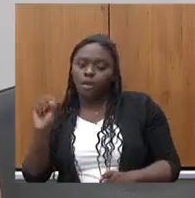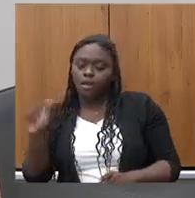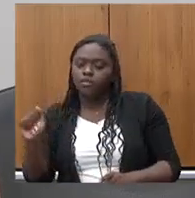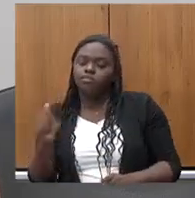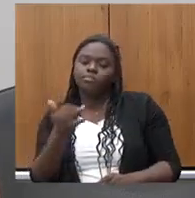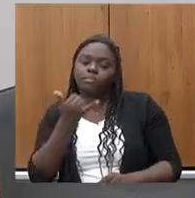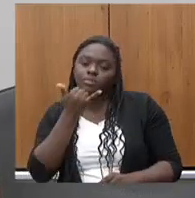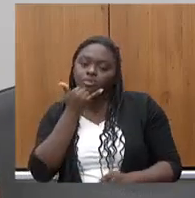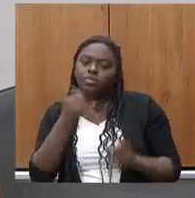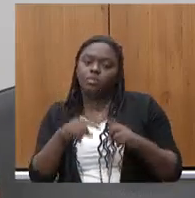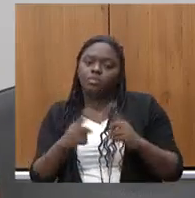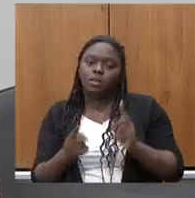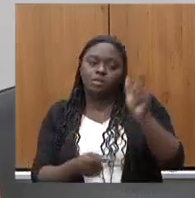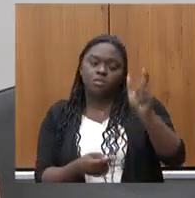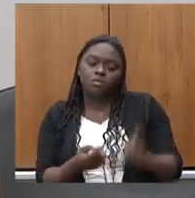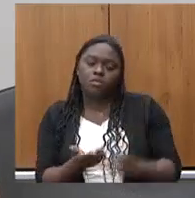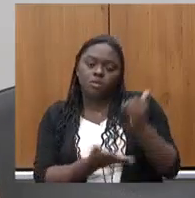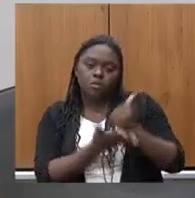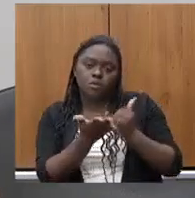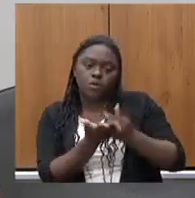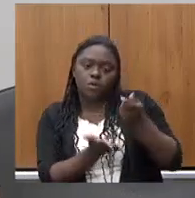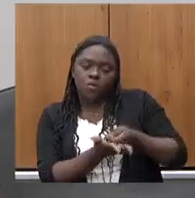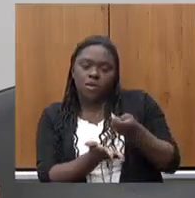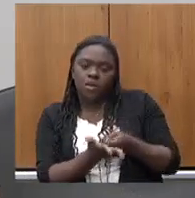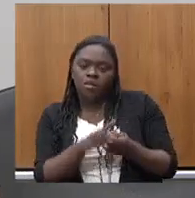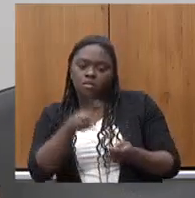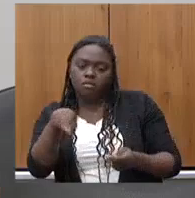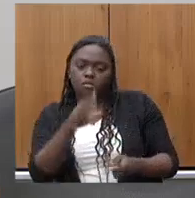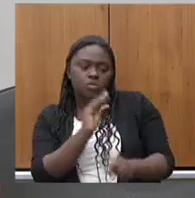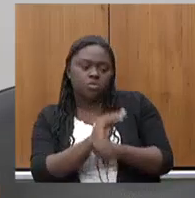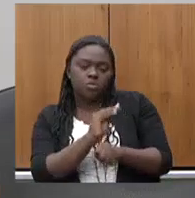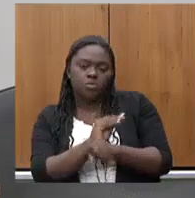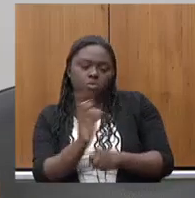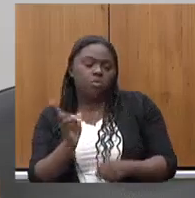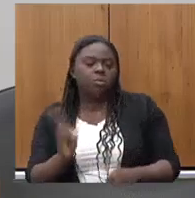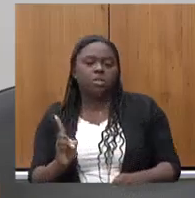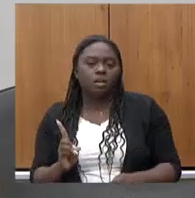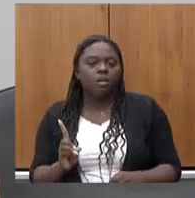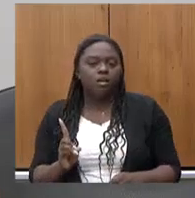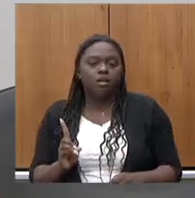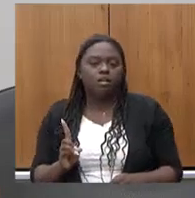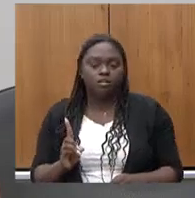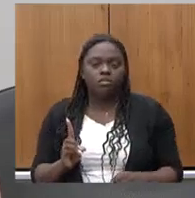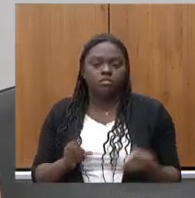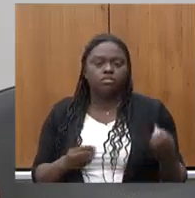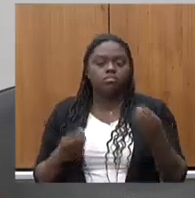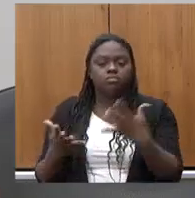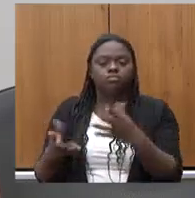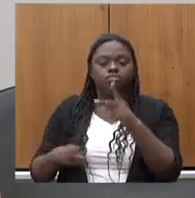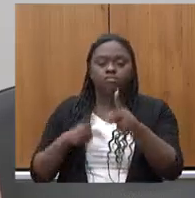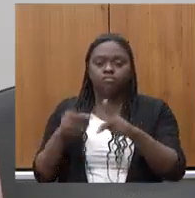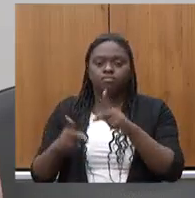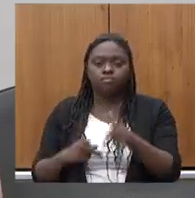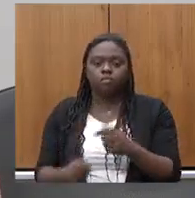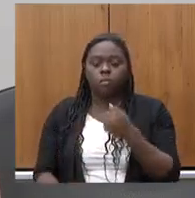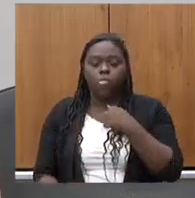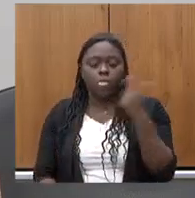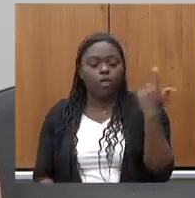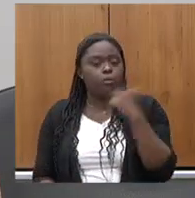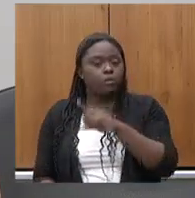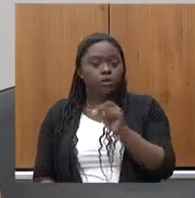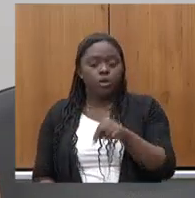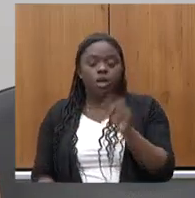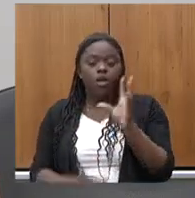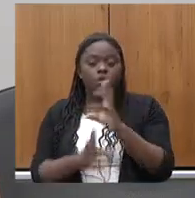cuidaram do pagador de impostos durante essa legislatura na prestação de serviços à população eu não conseguia aqui